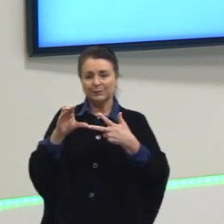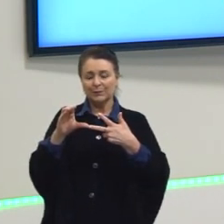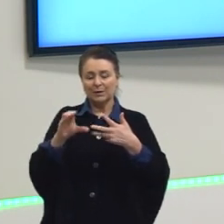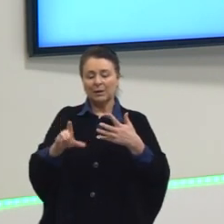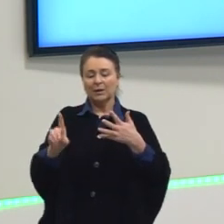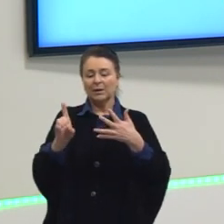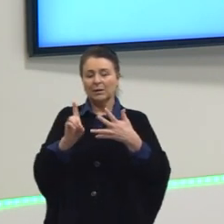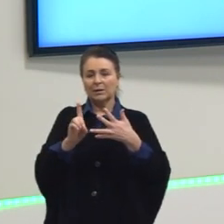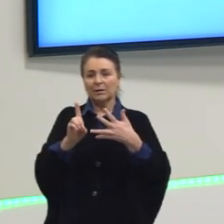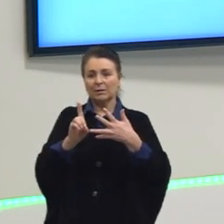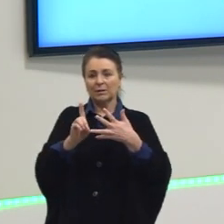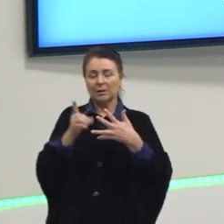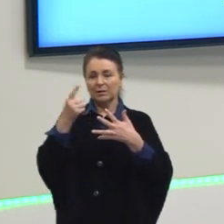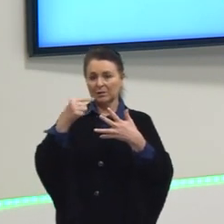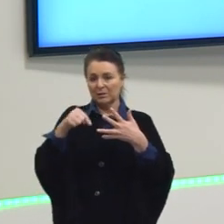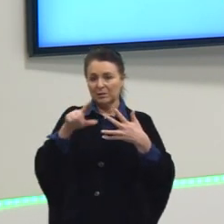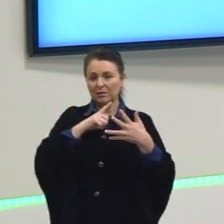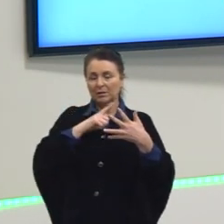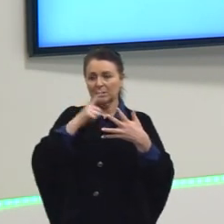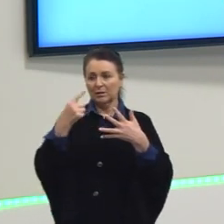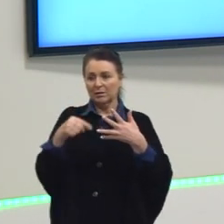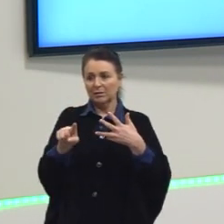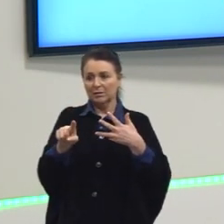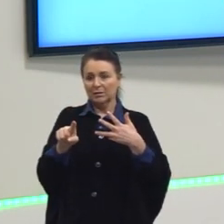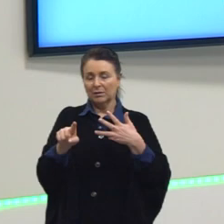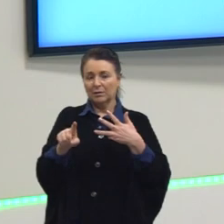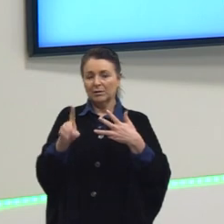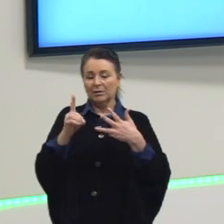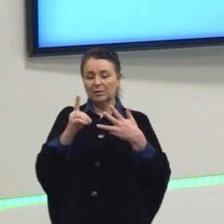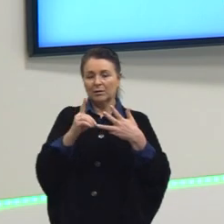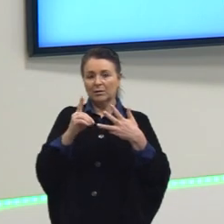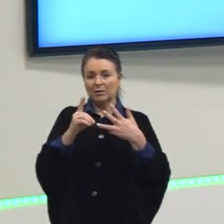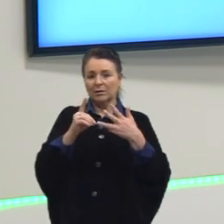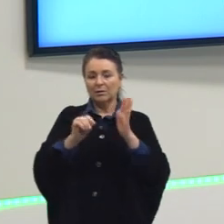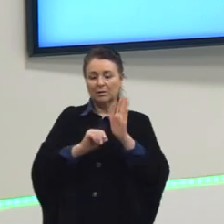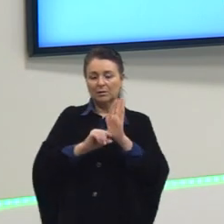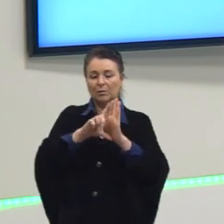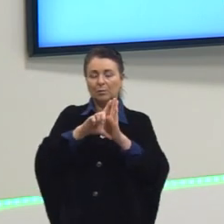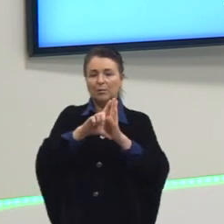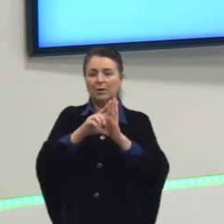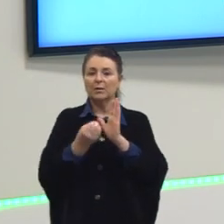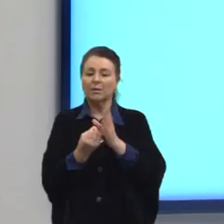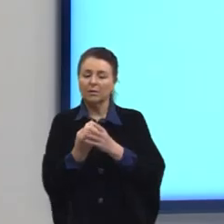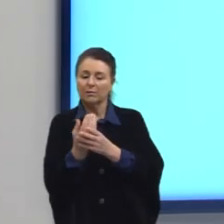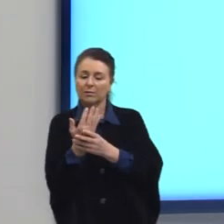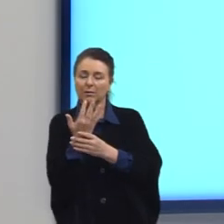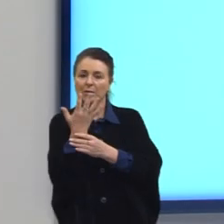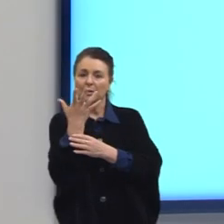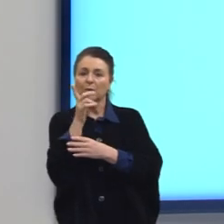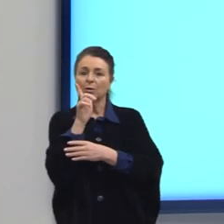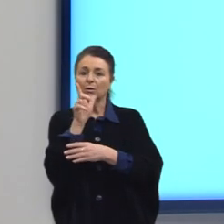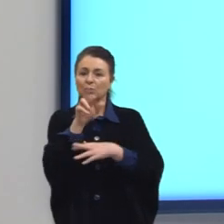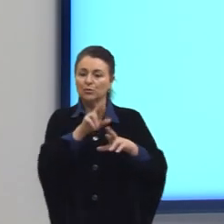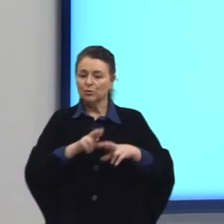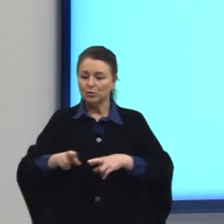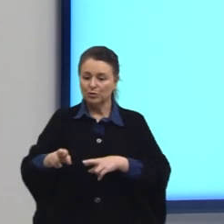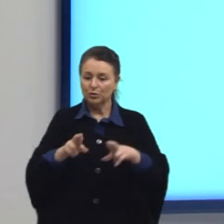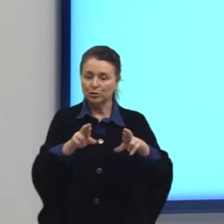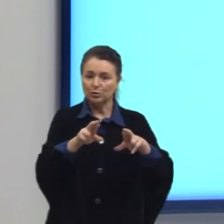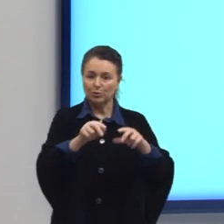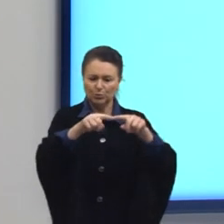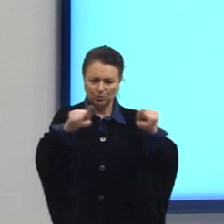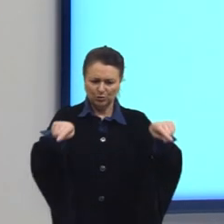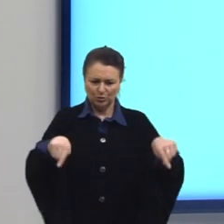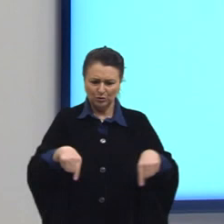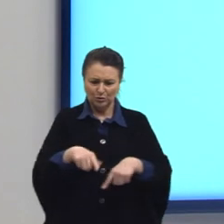Letra D. Vamos ver as outras. Letra D. Aumenta a evaporação de rios e lagos? Será?